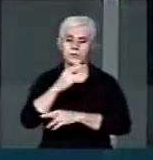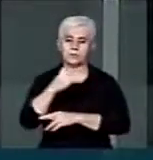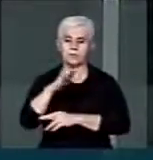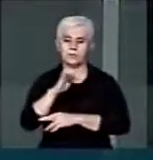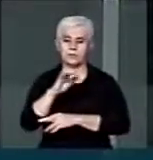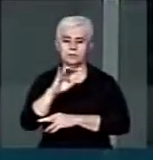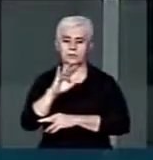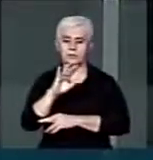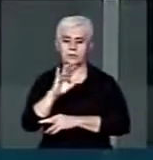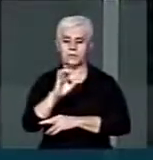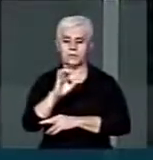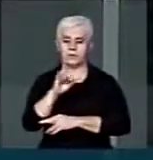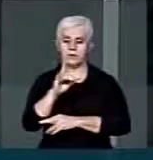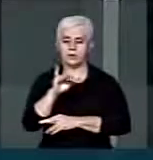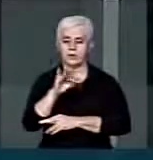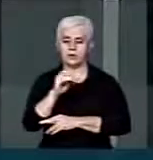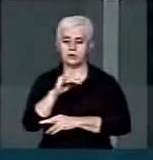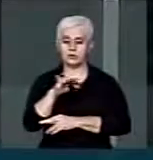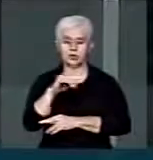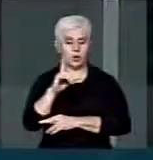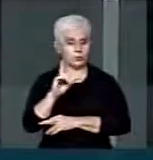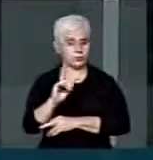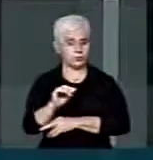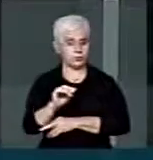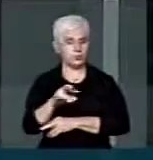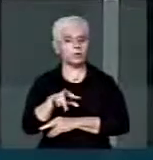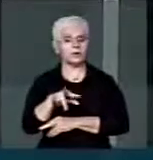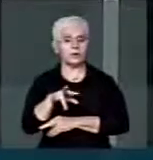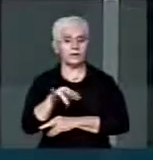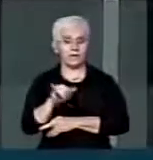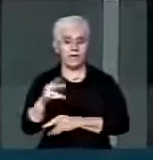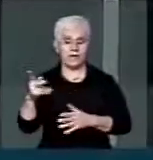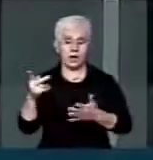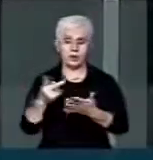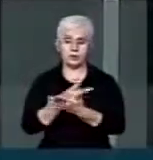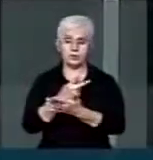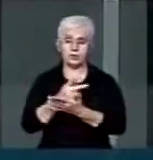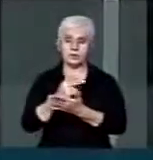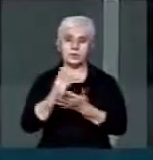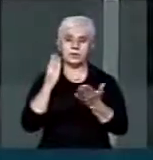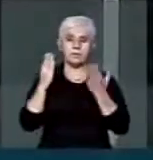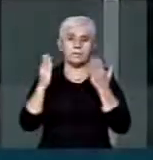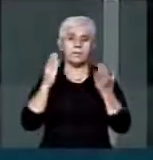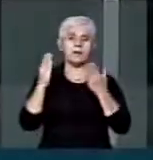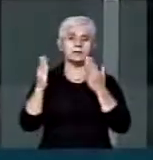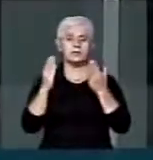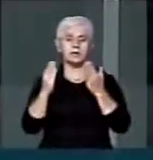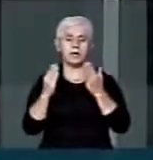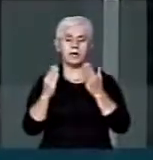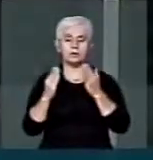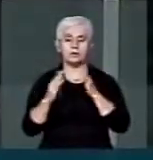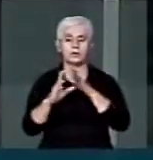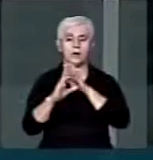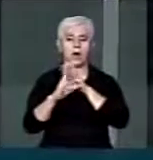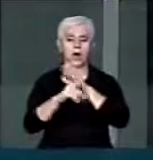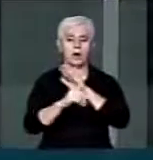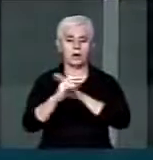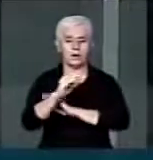deve ocorrer apenas em relação aos crimes de corrupção,